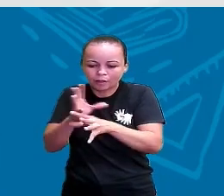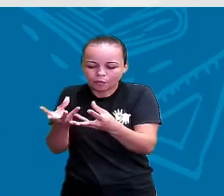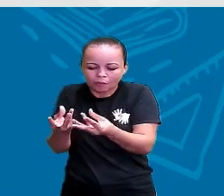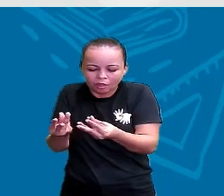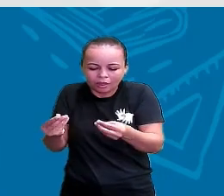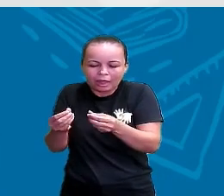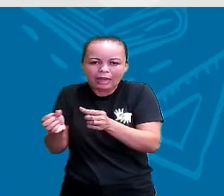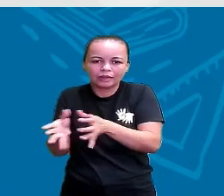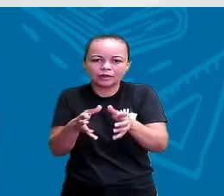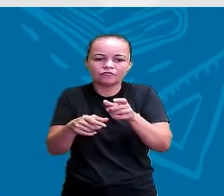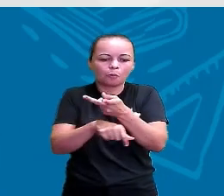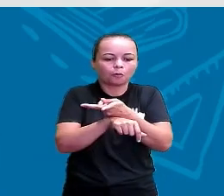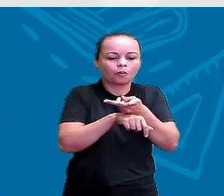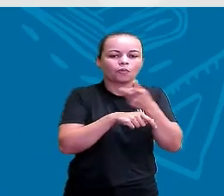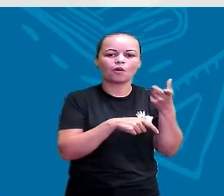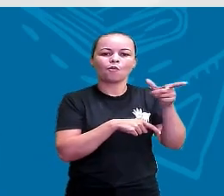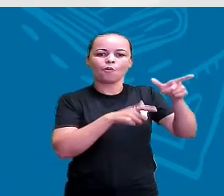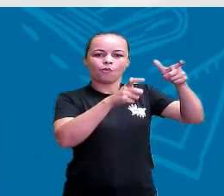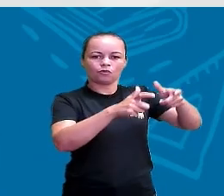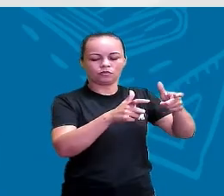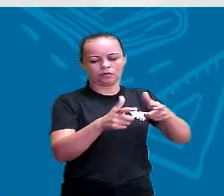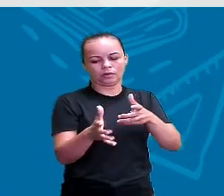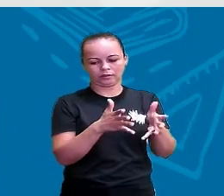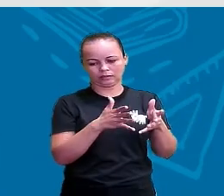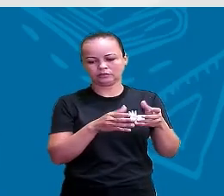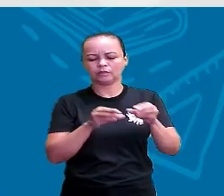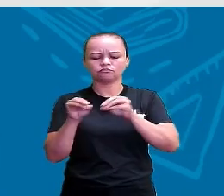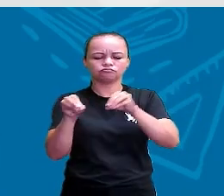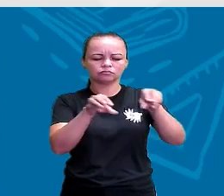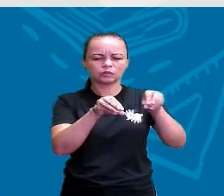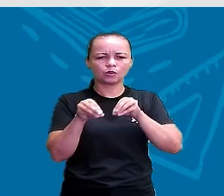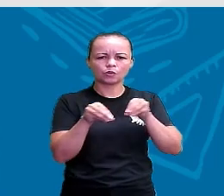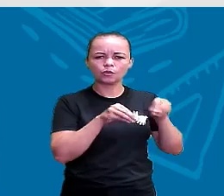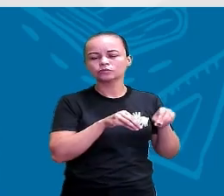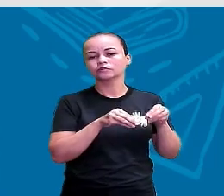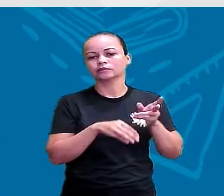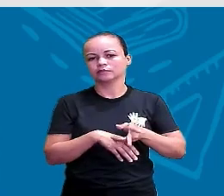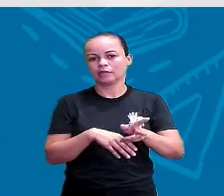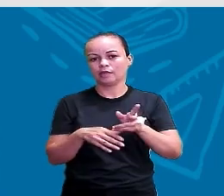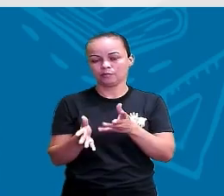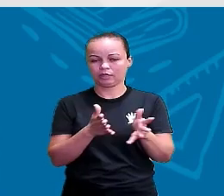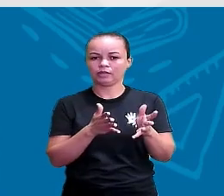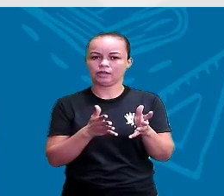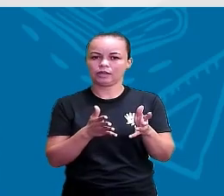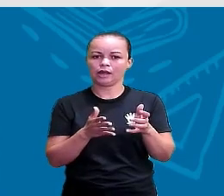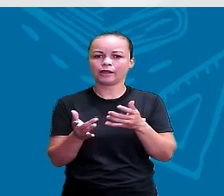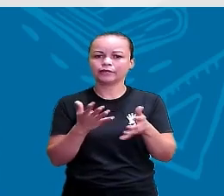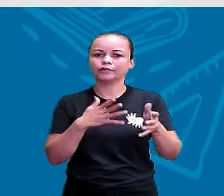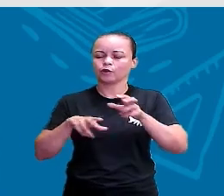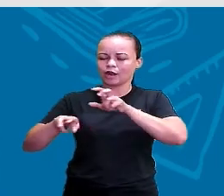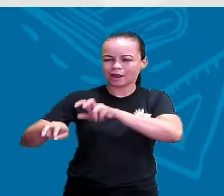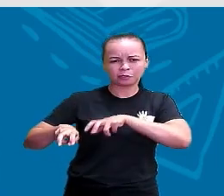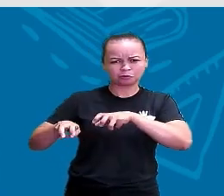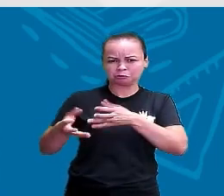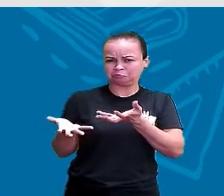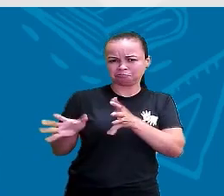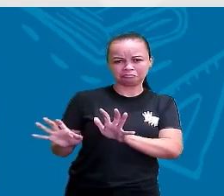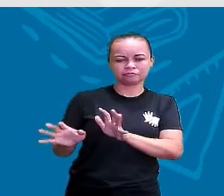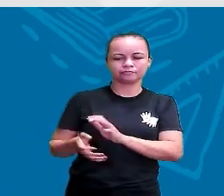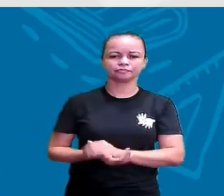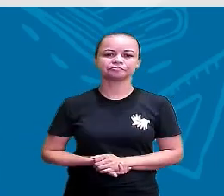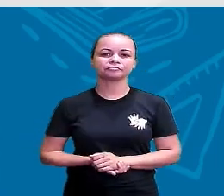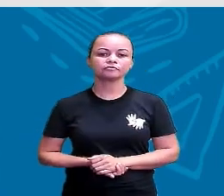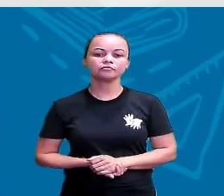até fronteiras internacionais e por estarem sempre andando de um lado para o outro, também ignoram a agricultura. Então, os